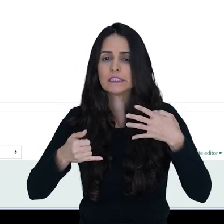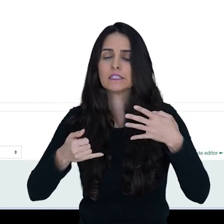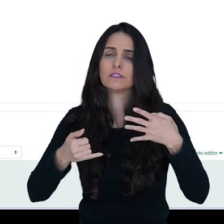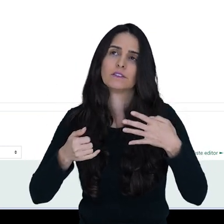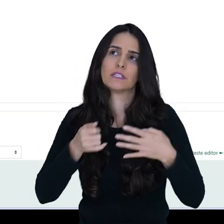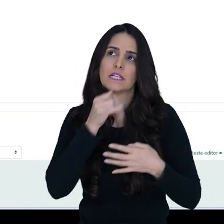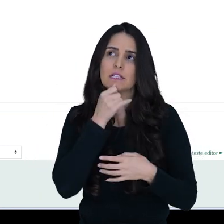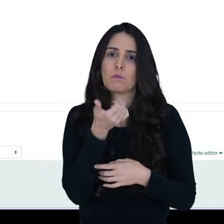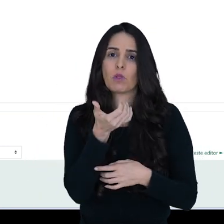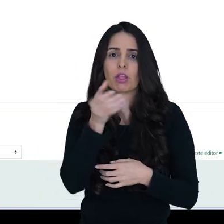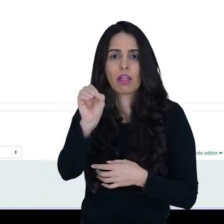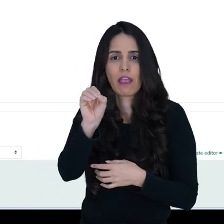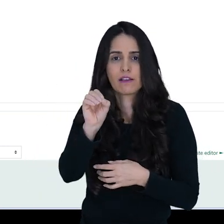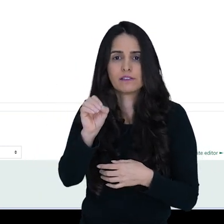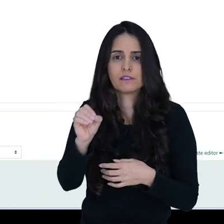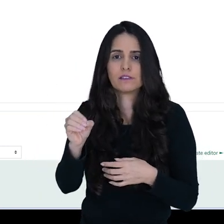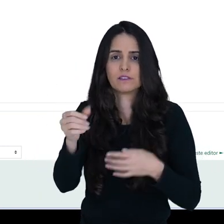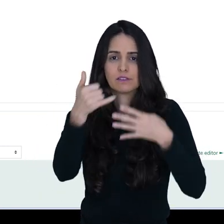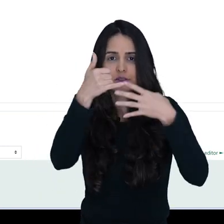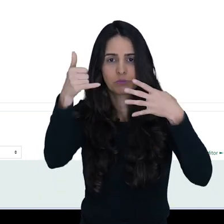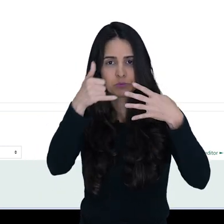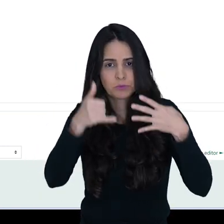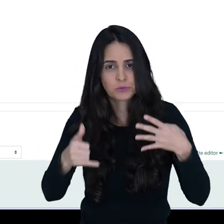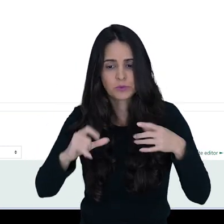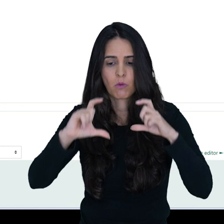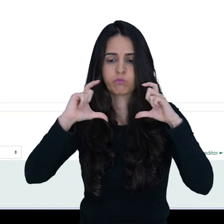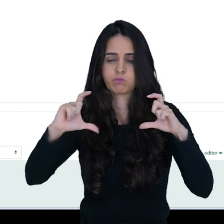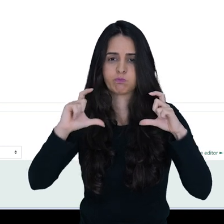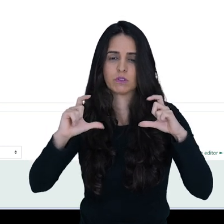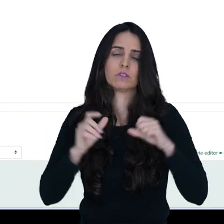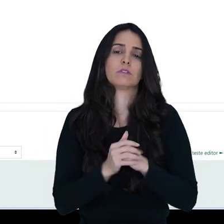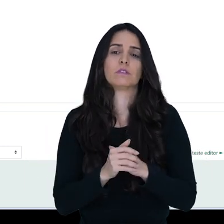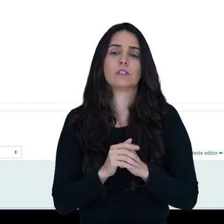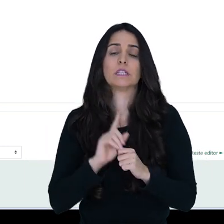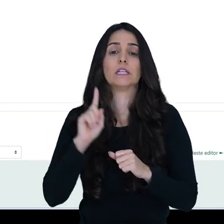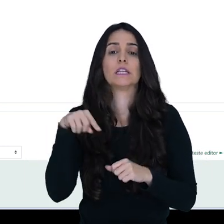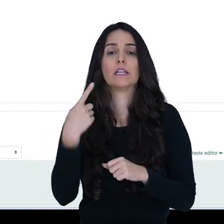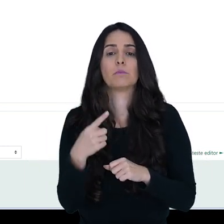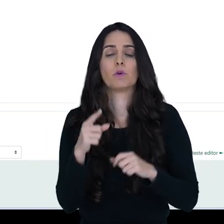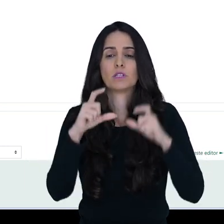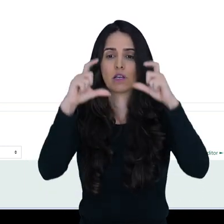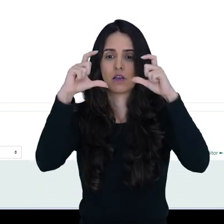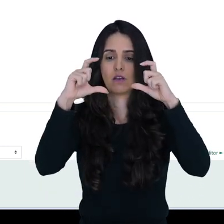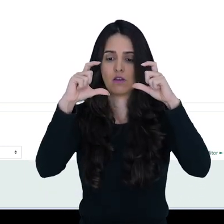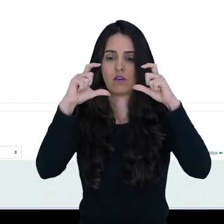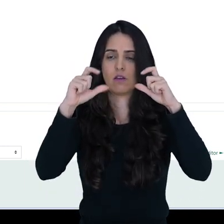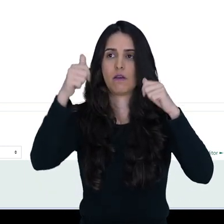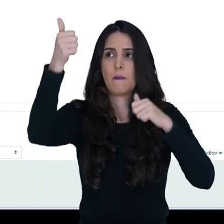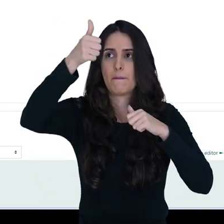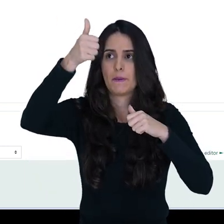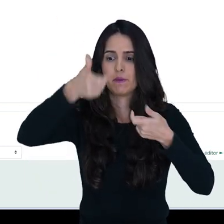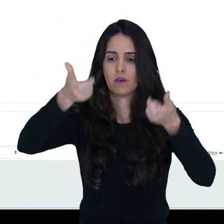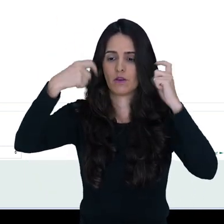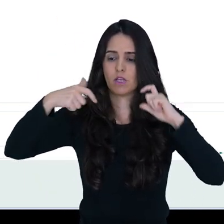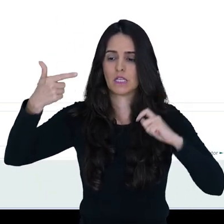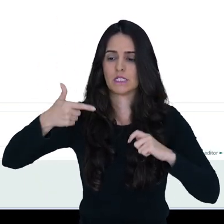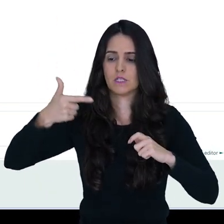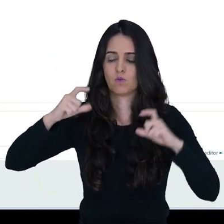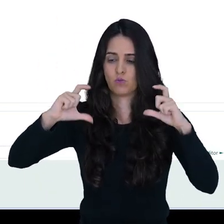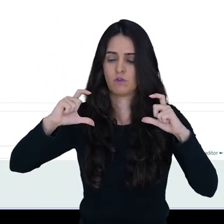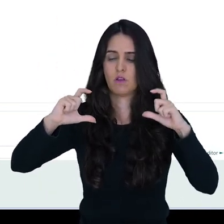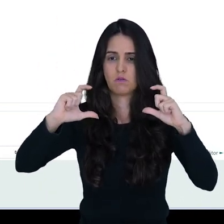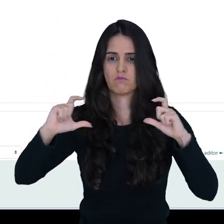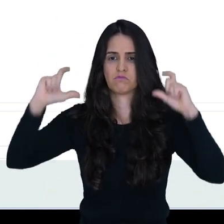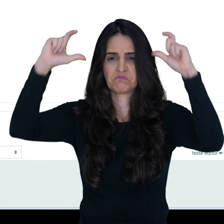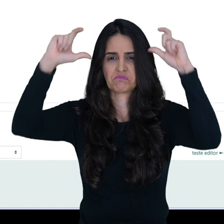de linhas. Então, vou deixar aqui dez linhas. E aqui a posição é que é a segunda questão que eu estou criando. Mas depois eu